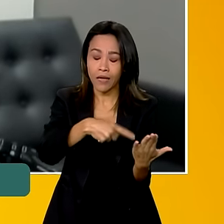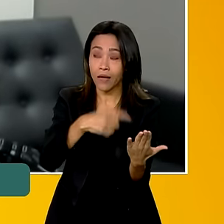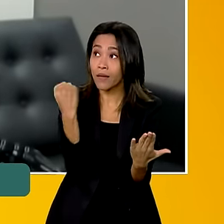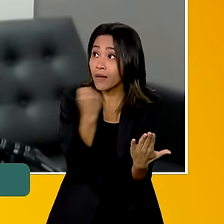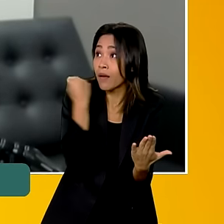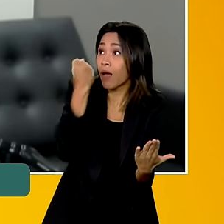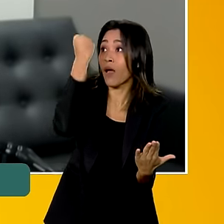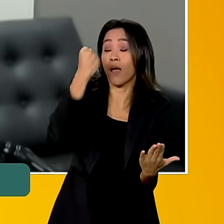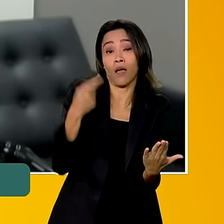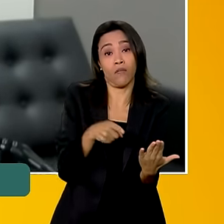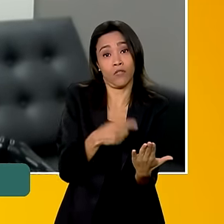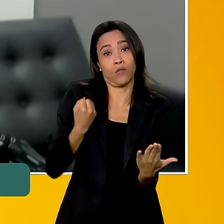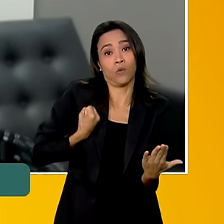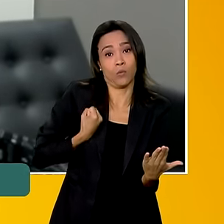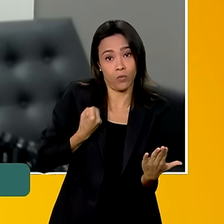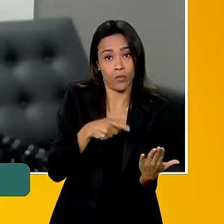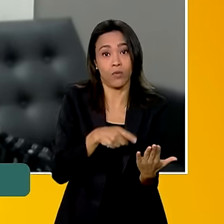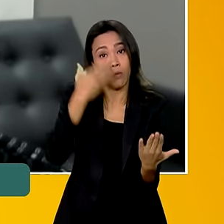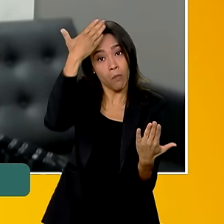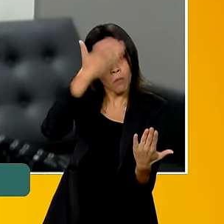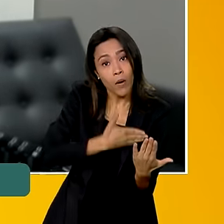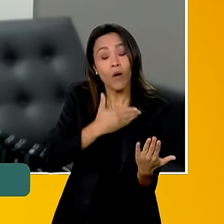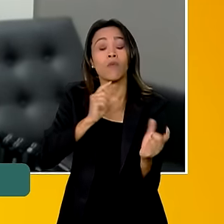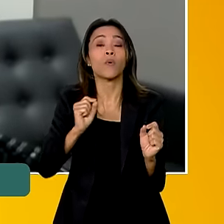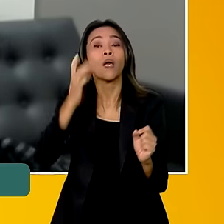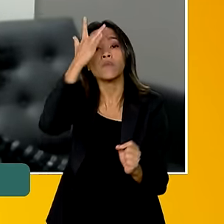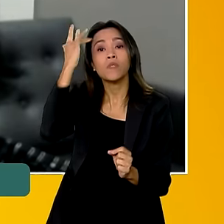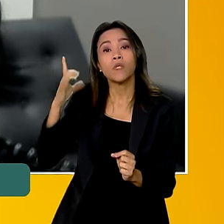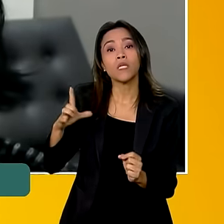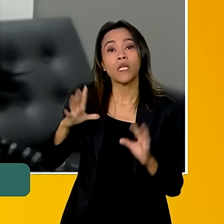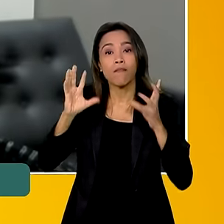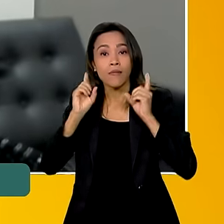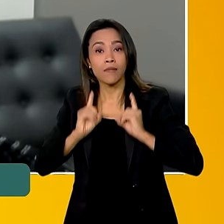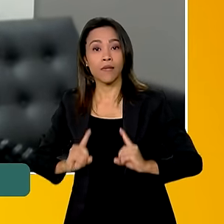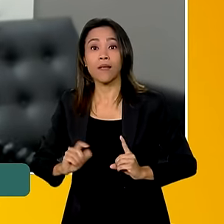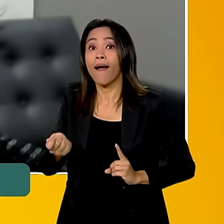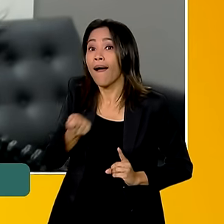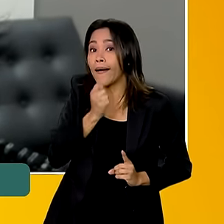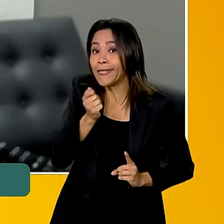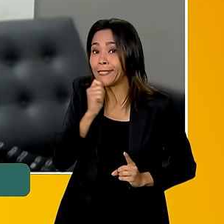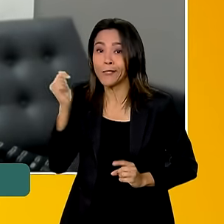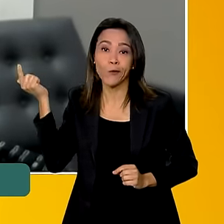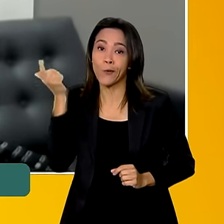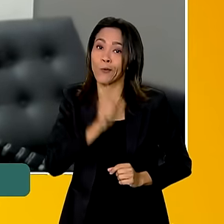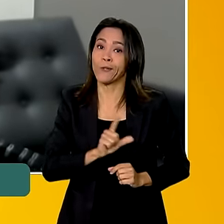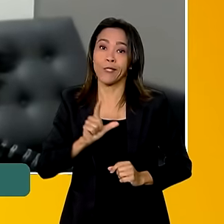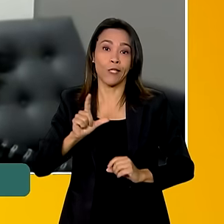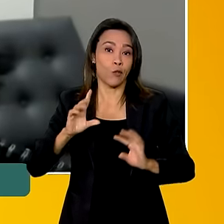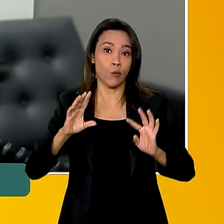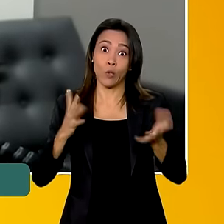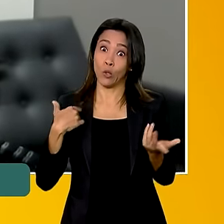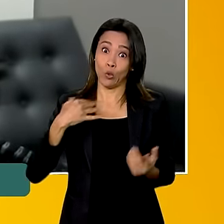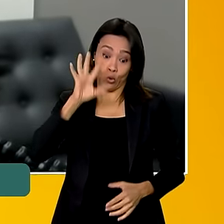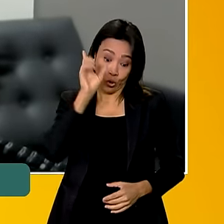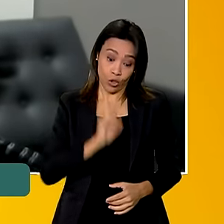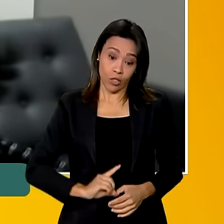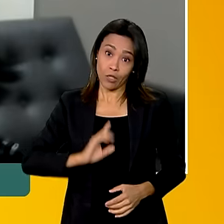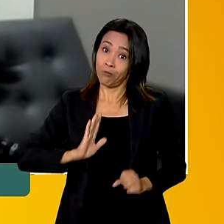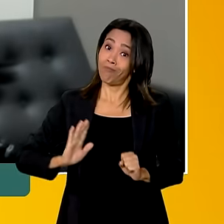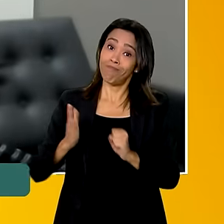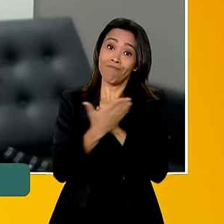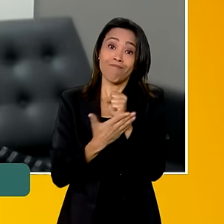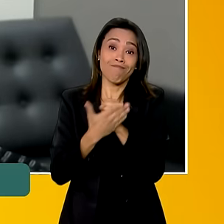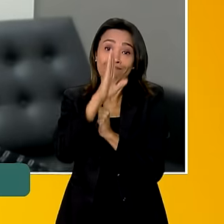graves, apontam para uma evidência de que as pessoas com deficiência ainda não conquistaram seus direitos fundamentais. e que a gente precisa